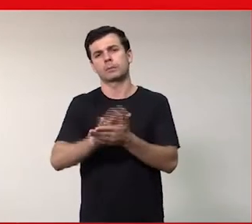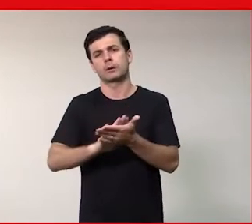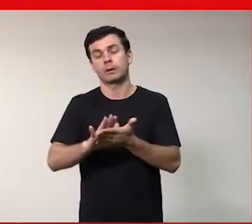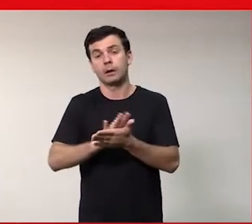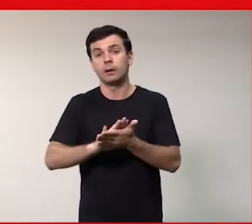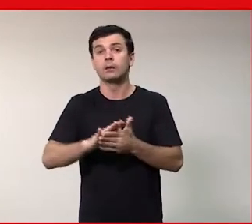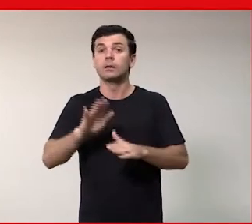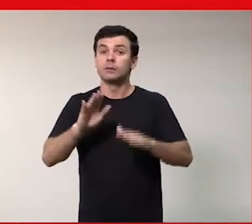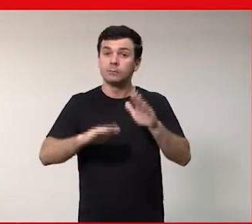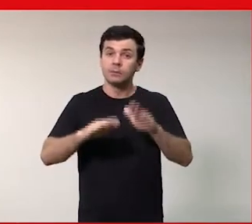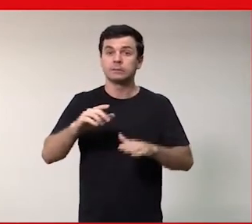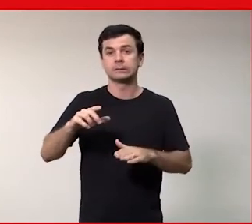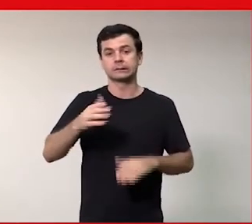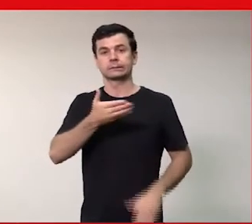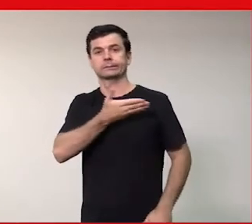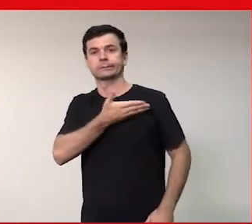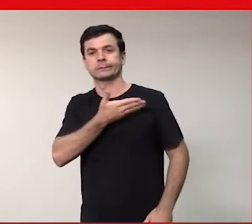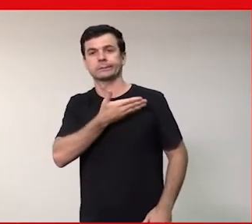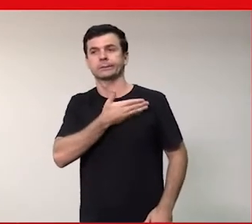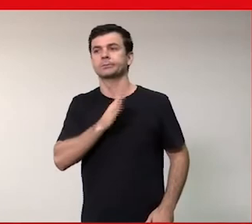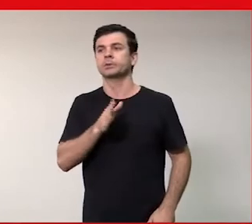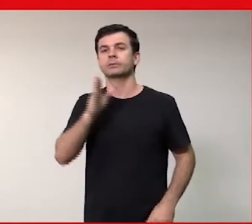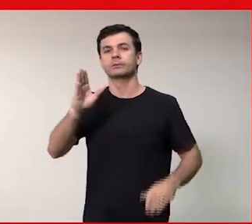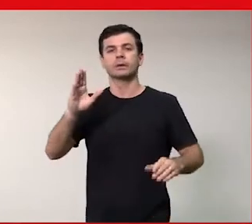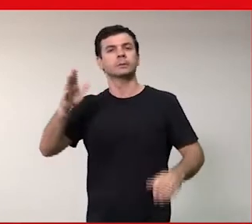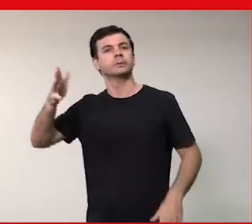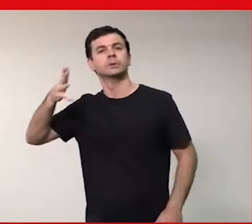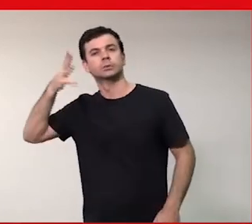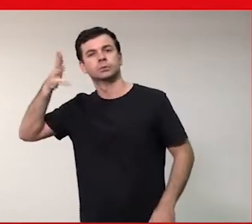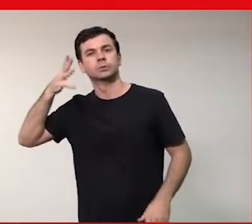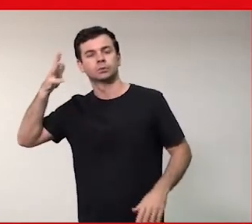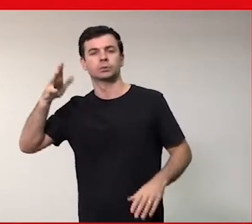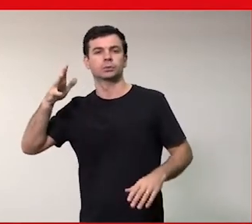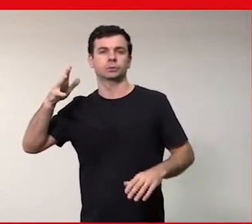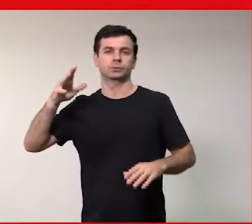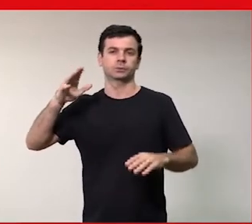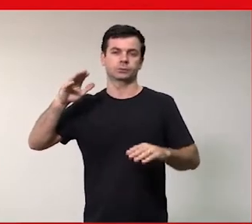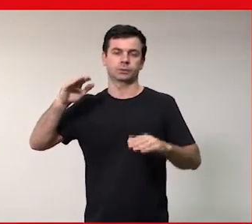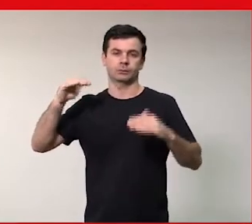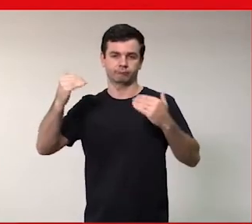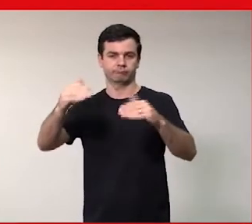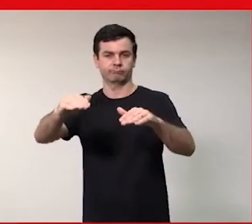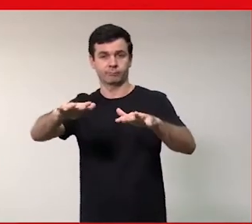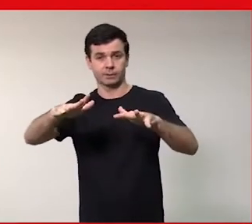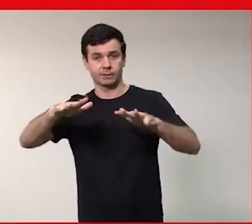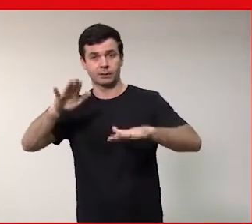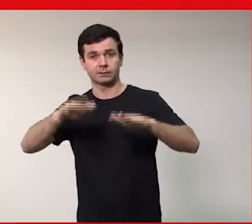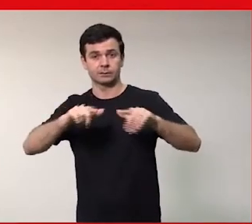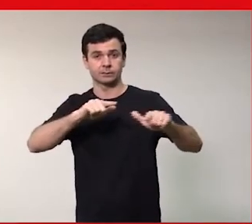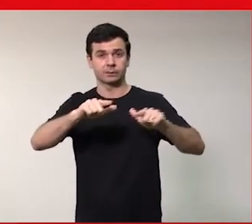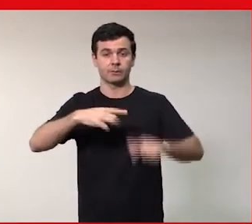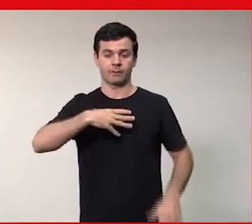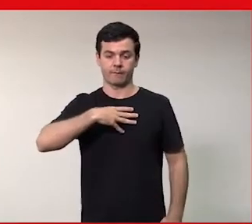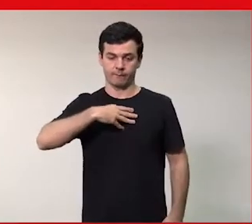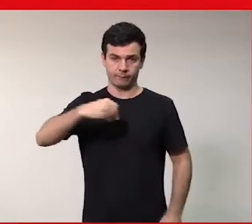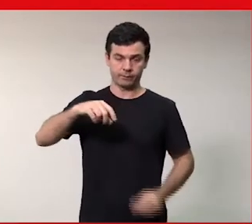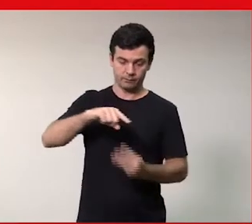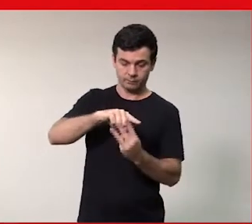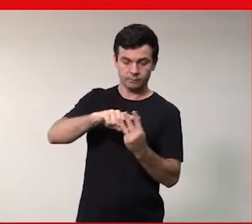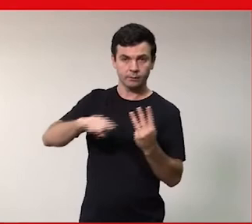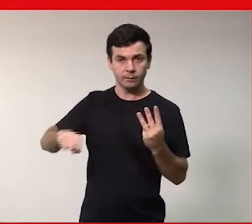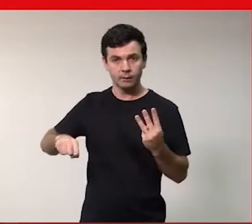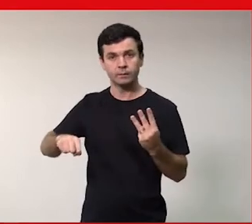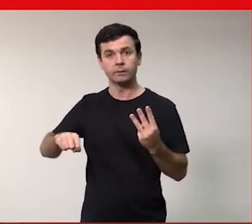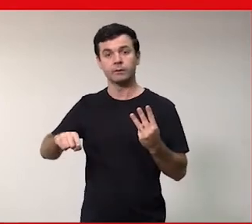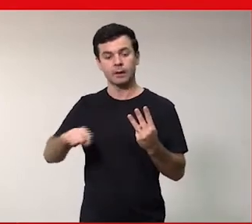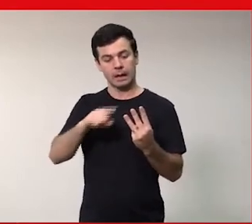tem problemas com seus novos colegas quando você ia para conferências e não sei o que então uma das coisas que eu fazia né eu tenho três filhos meninos então eu levava